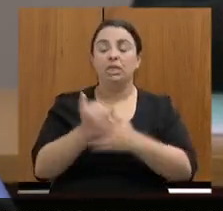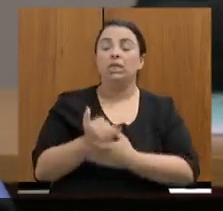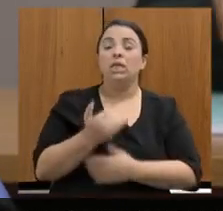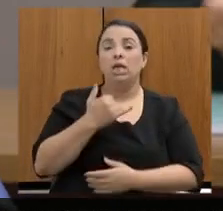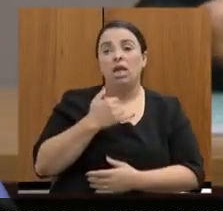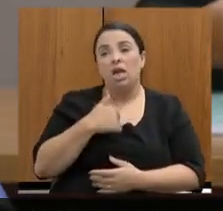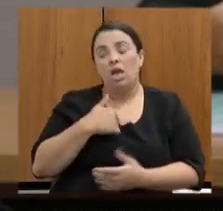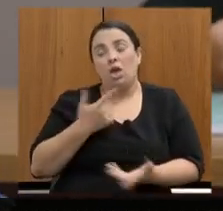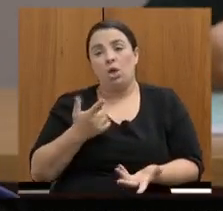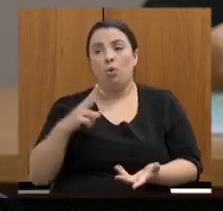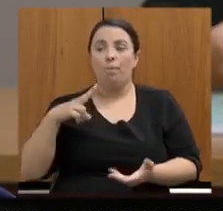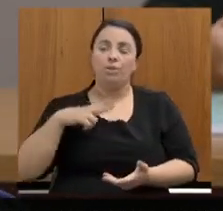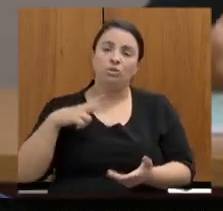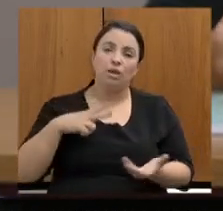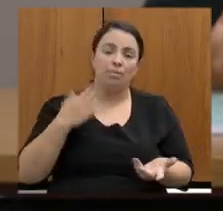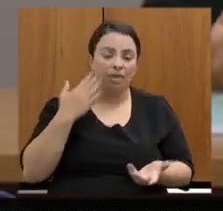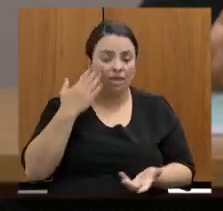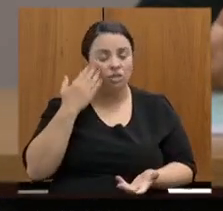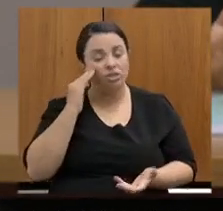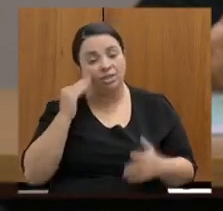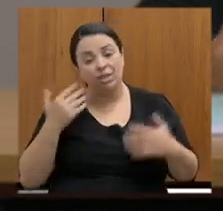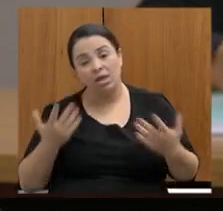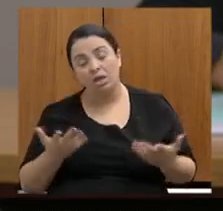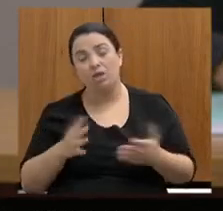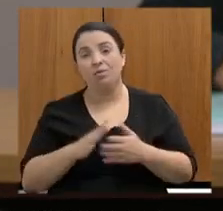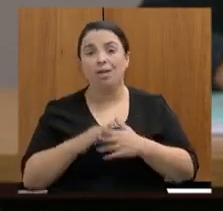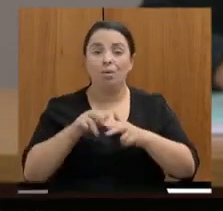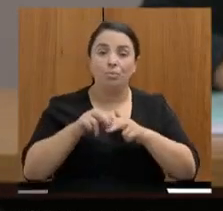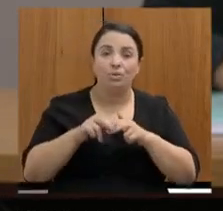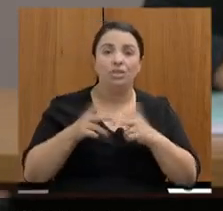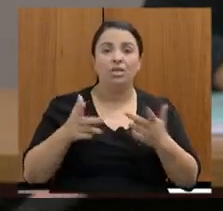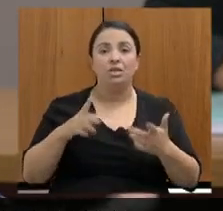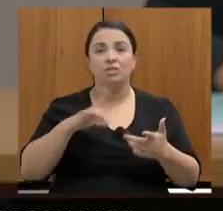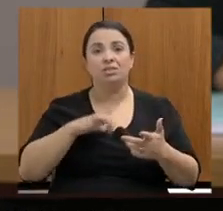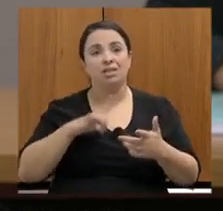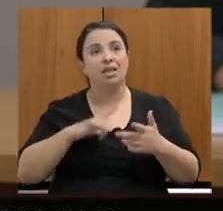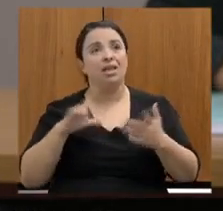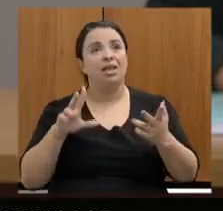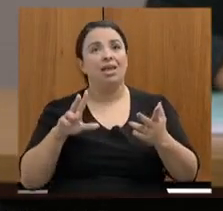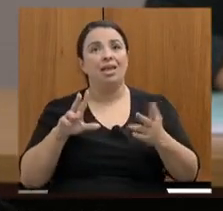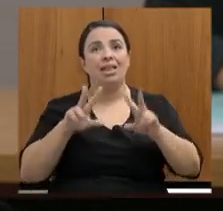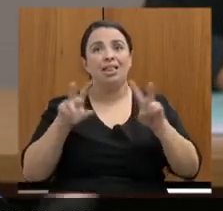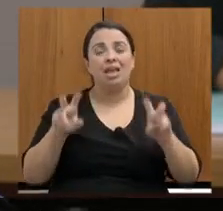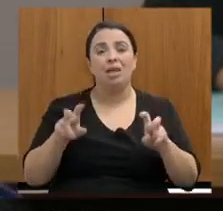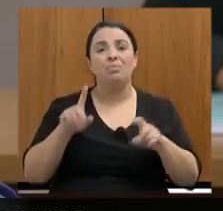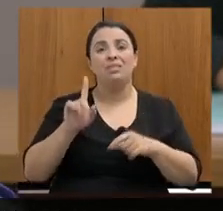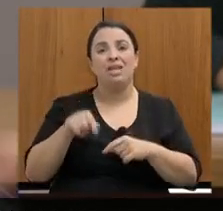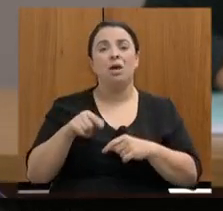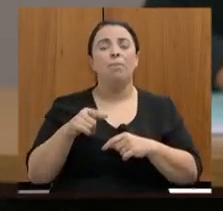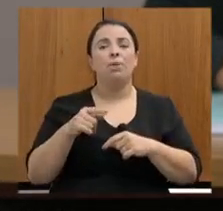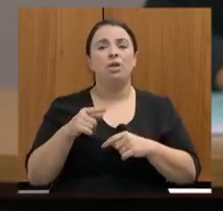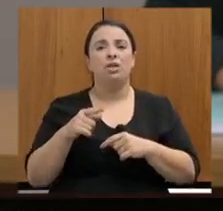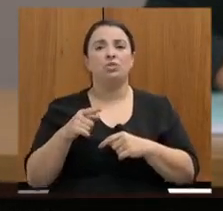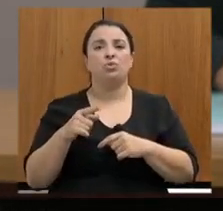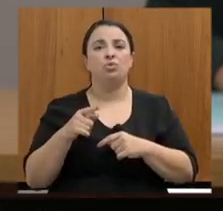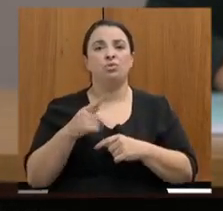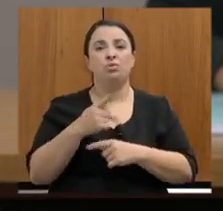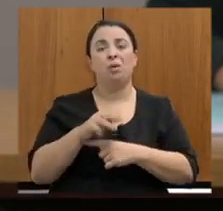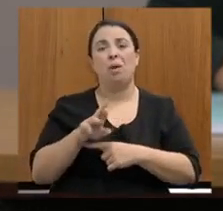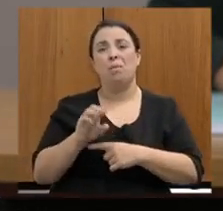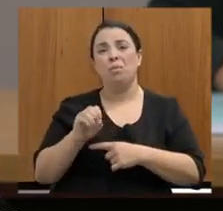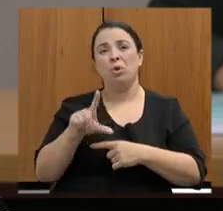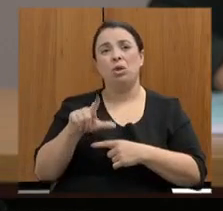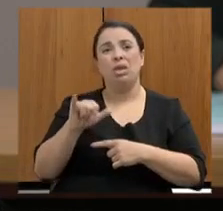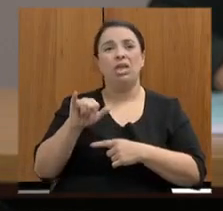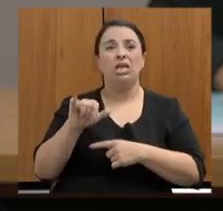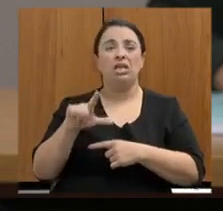que, por ser questões prolixas, possa-se dizer, por exemplo, as a fala do governador mais cedo,